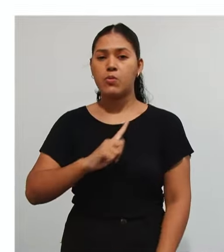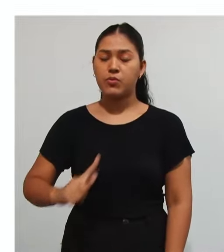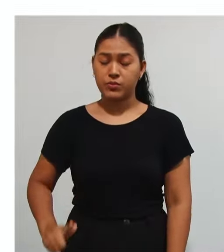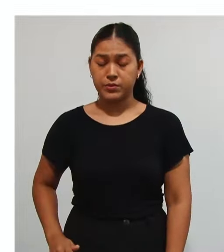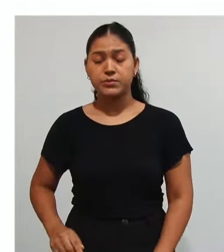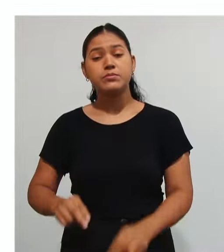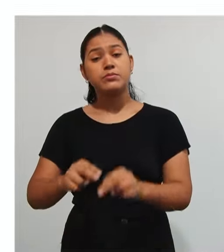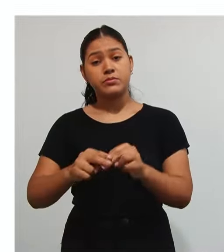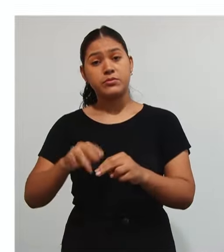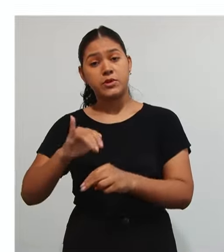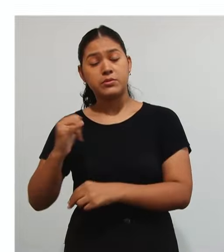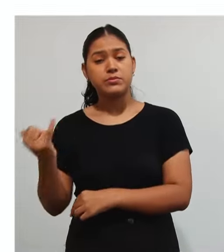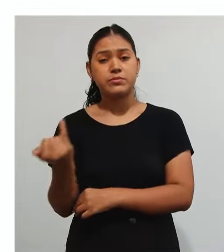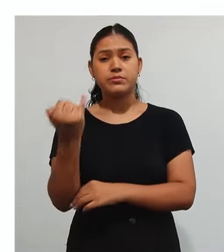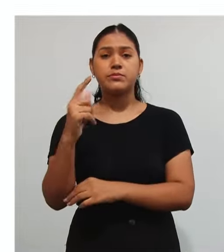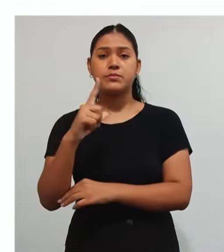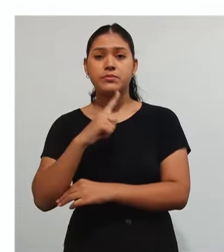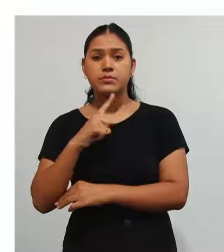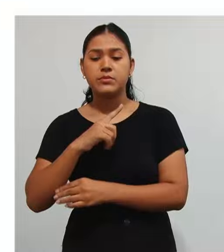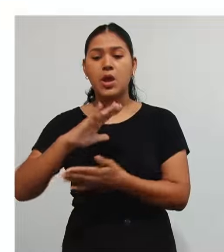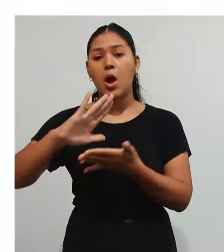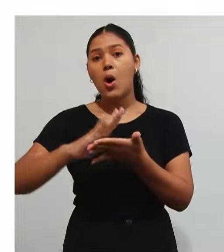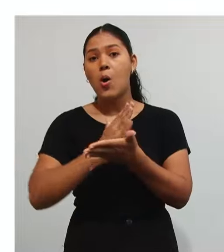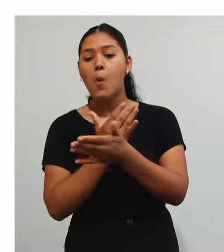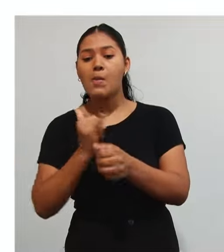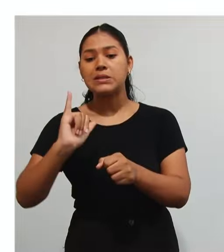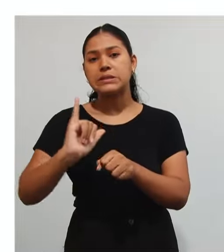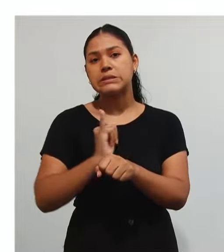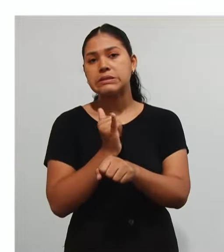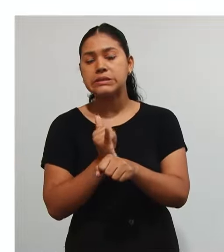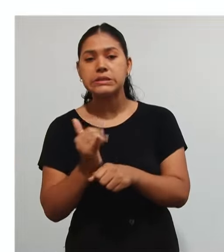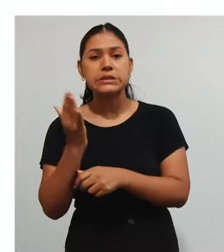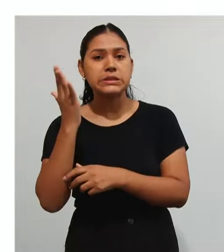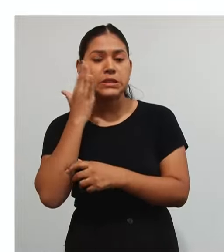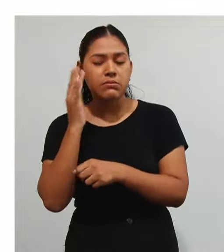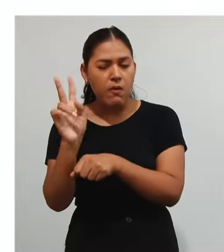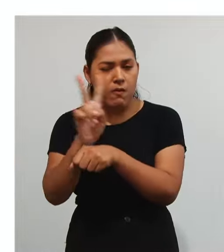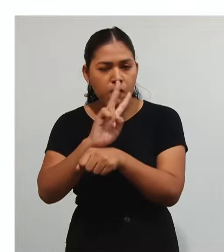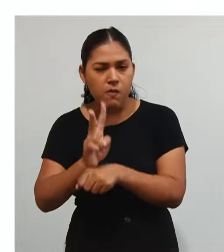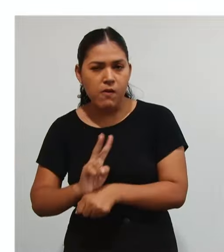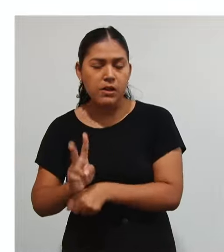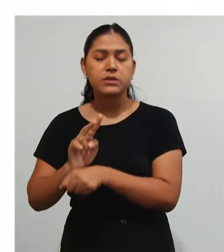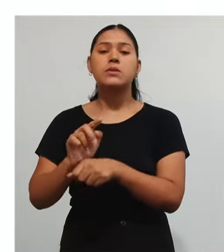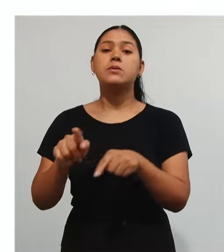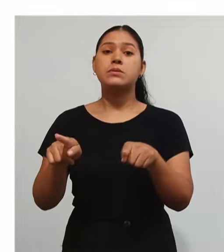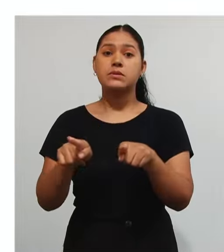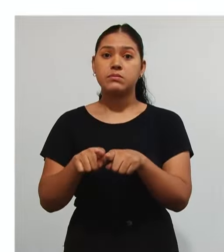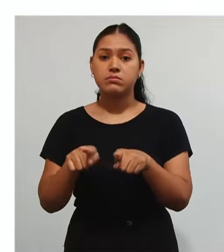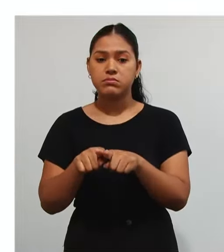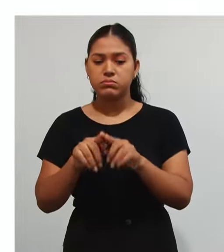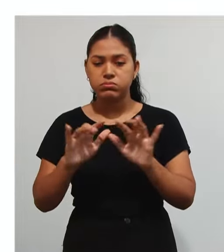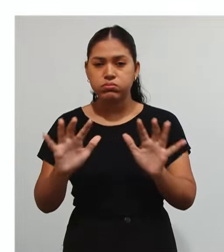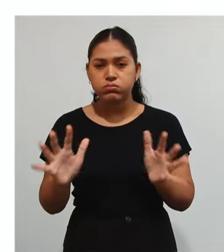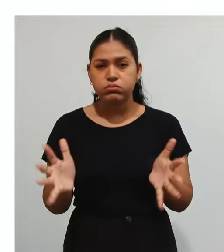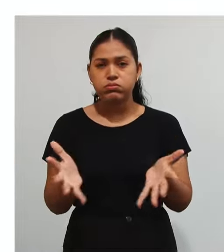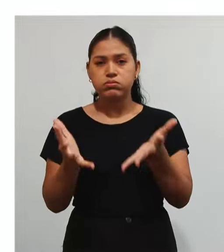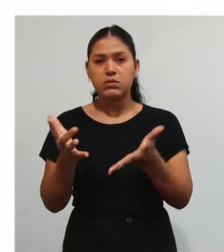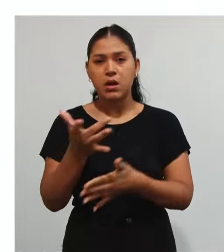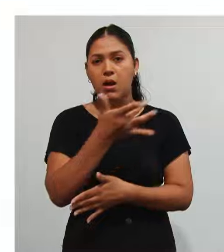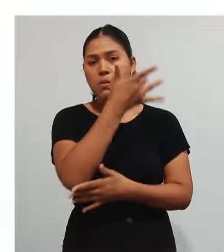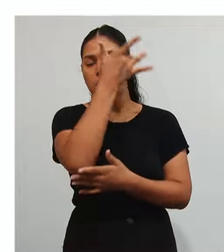Como o monitoramento A fiscalização E incentivos Para que? Para que o cidadãozinho